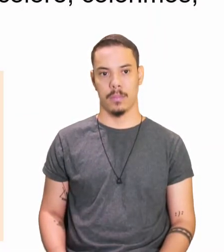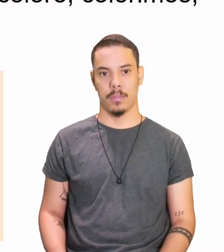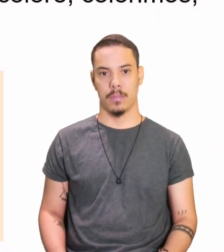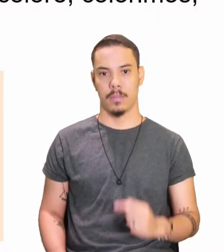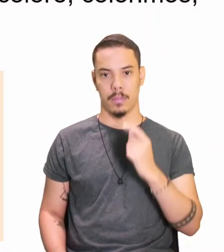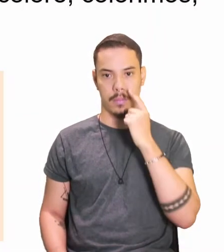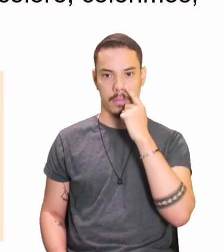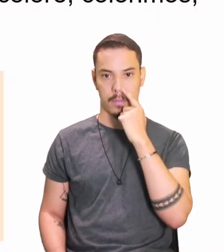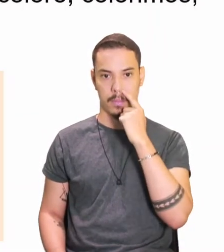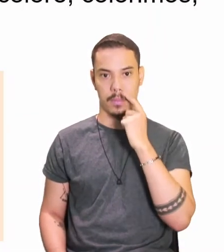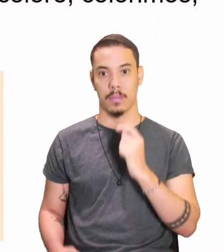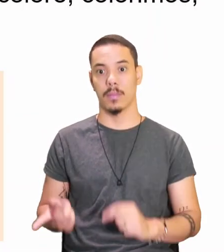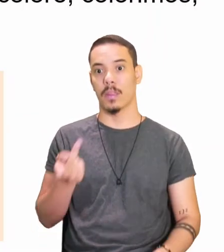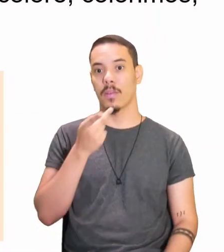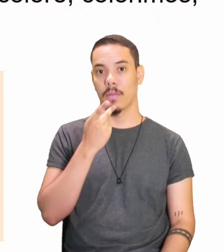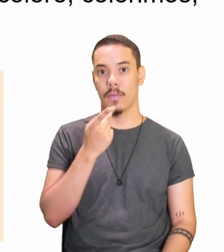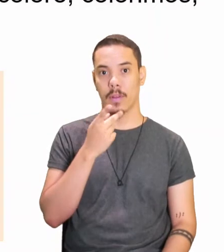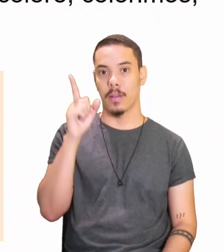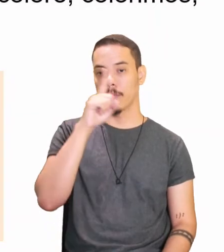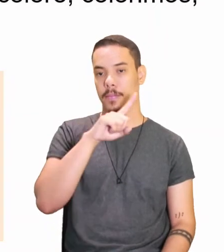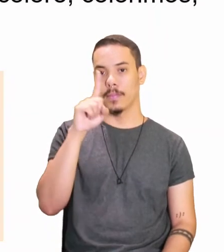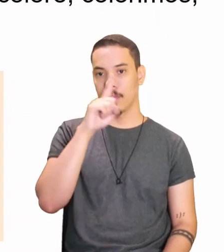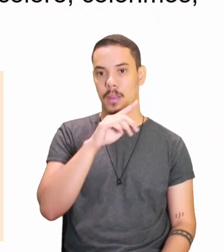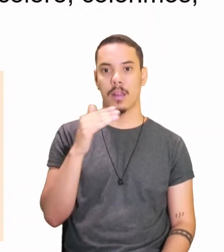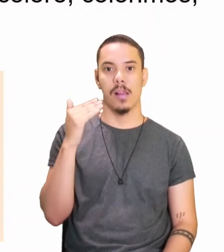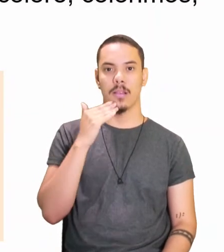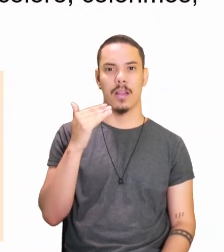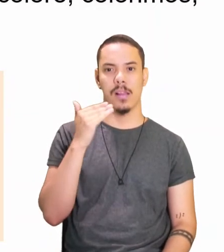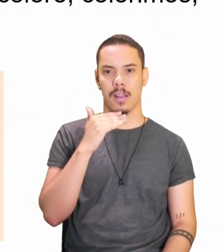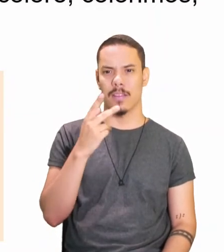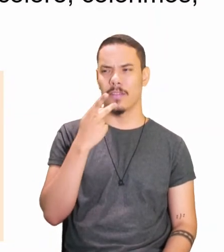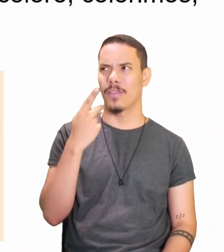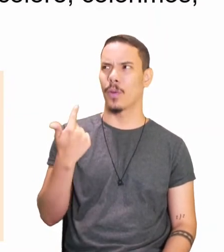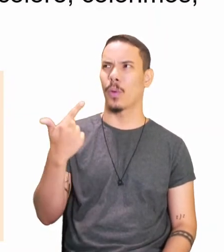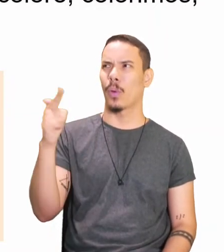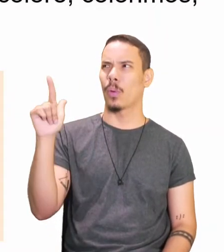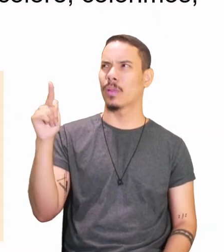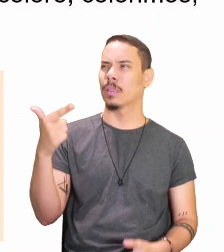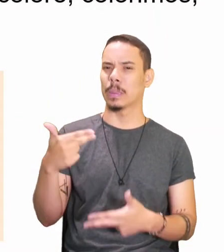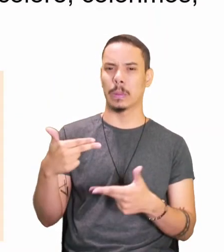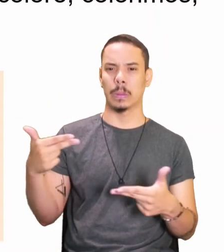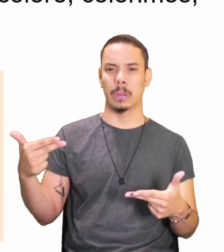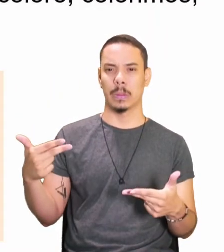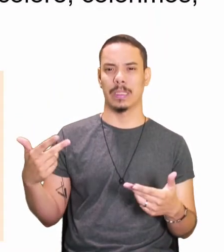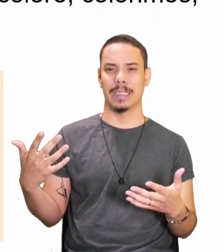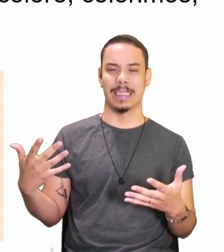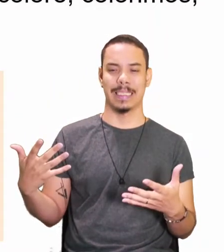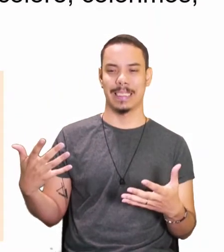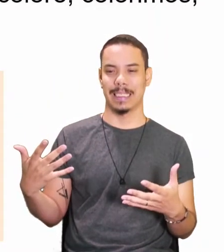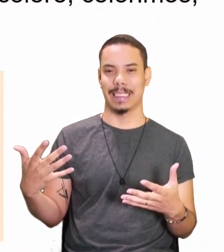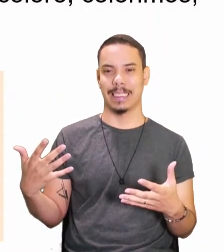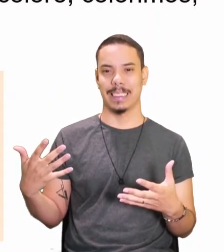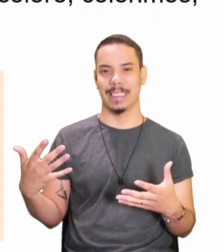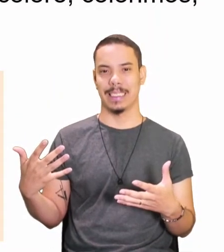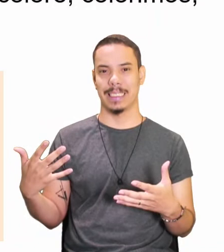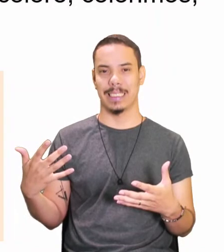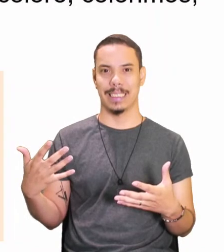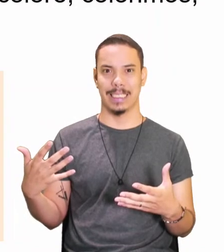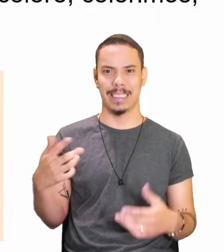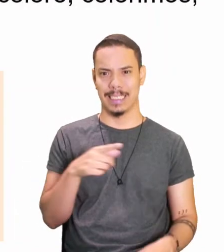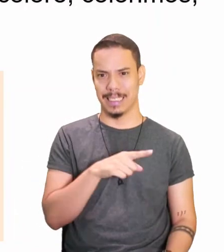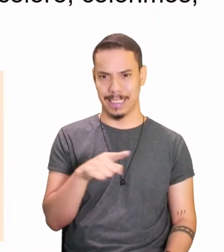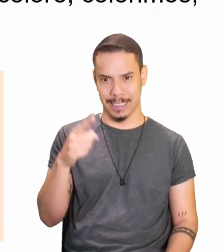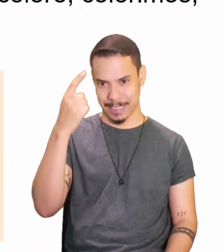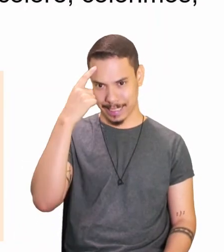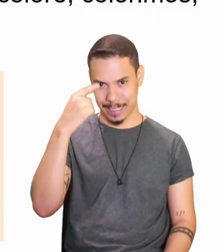Quando eu falo, defectivo, vem outra coisa na mente, que quase que sai, ó, Amadinho, será que vocês